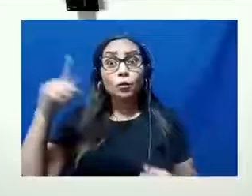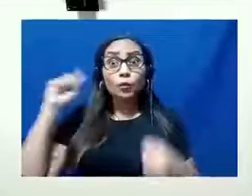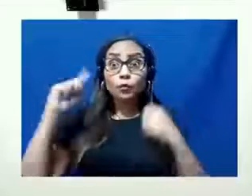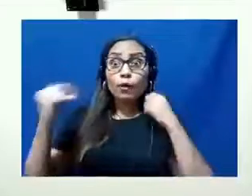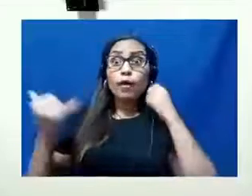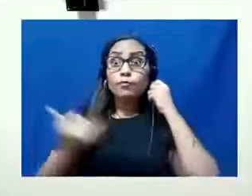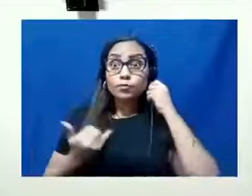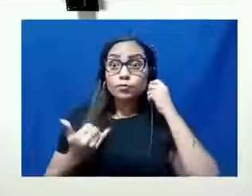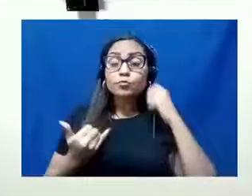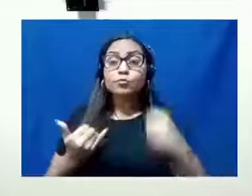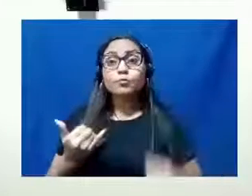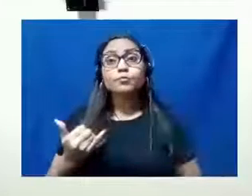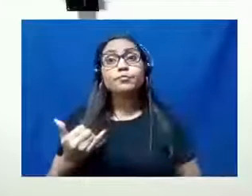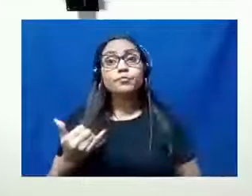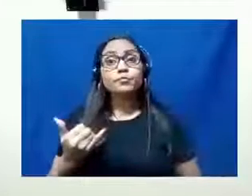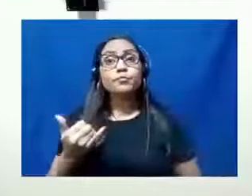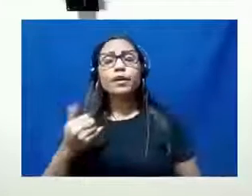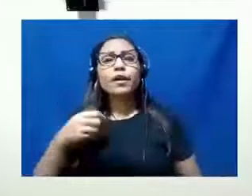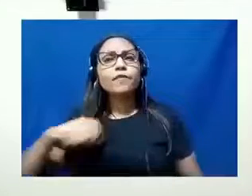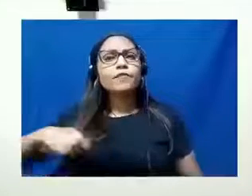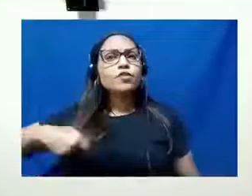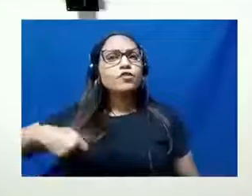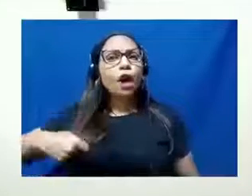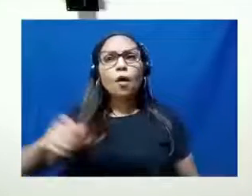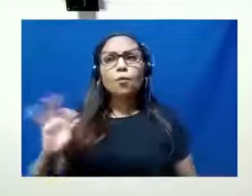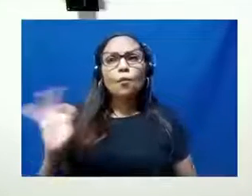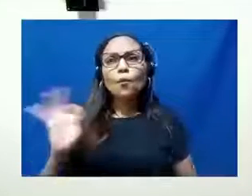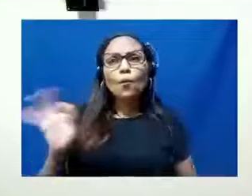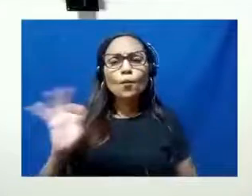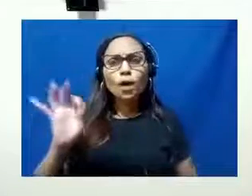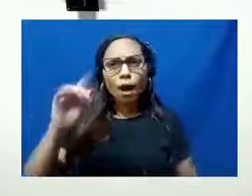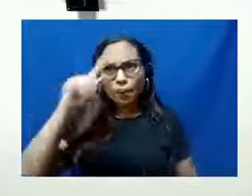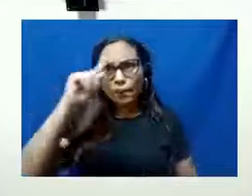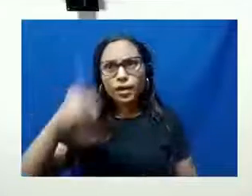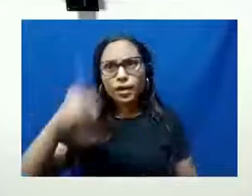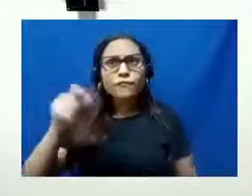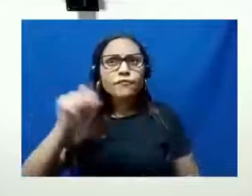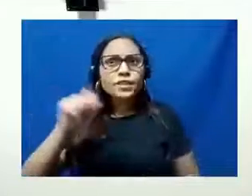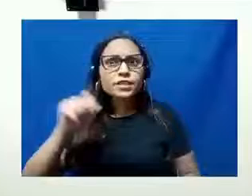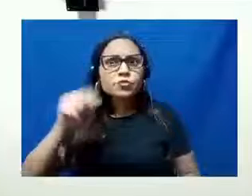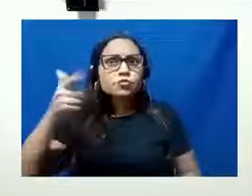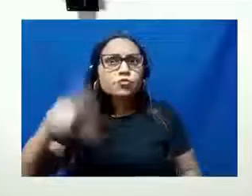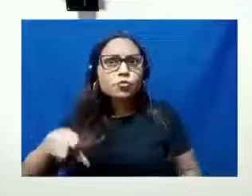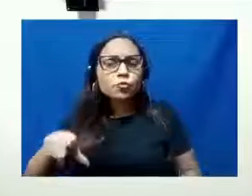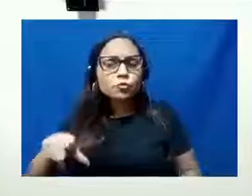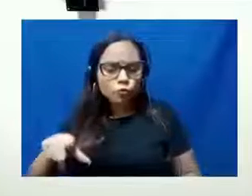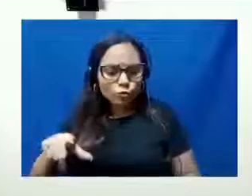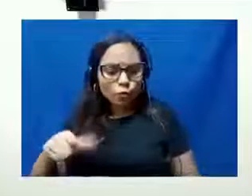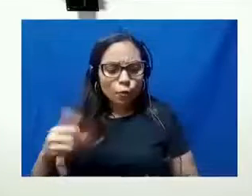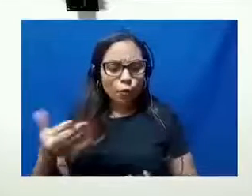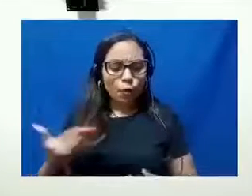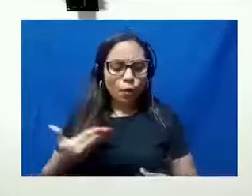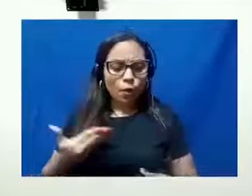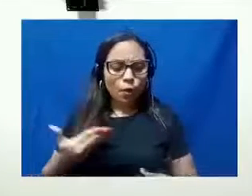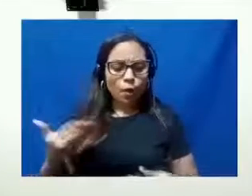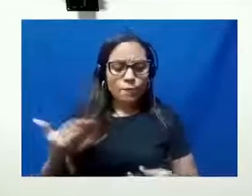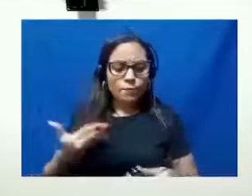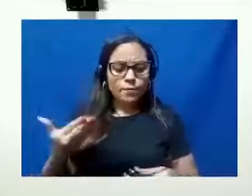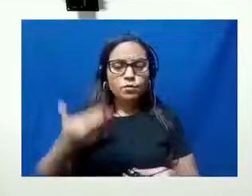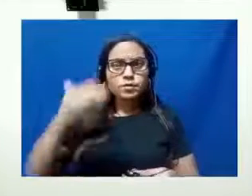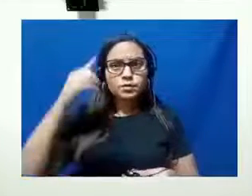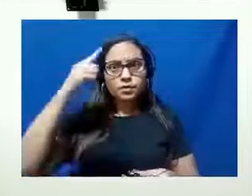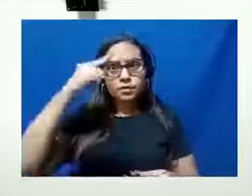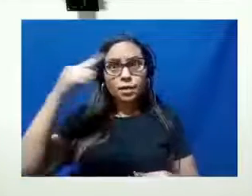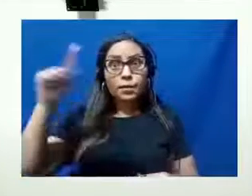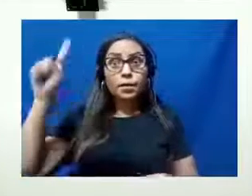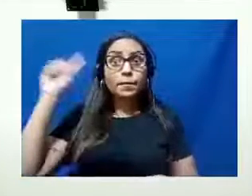Ué, será que os fiscais não vão lá embargar e mandar refazer? Teve um amigo meu, semana passada, foi fazer a regularização de